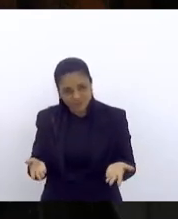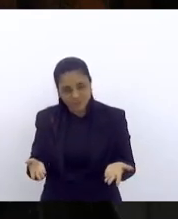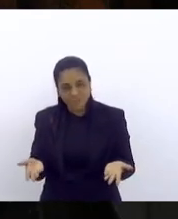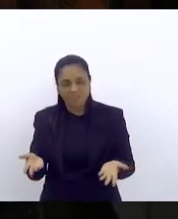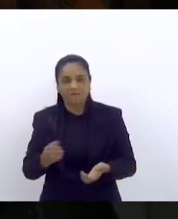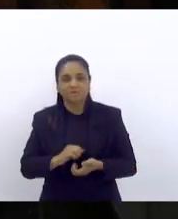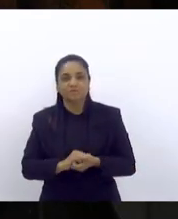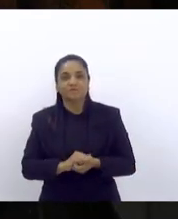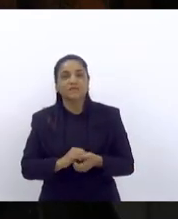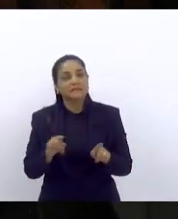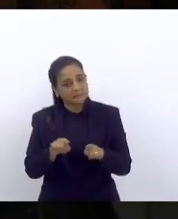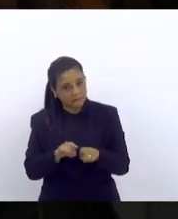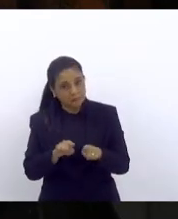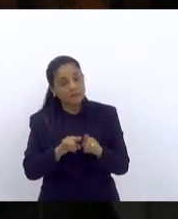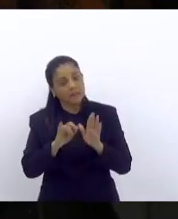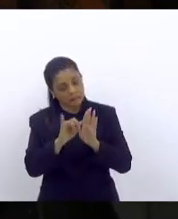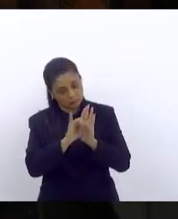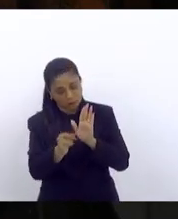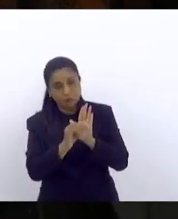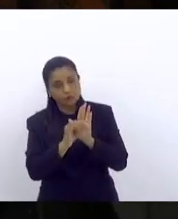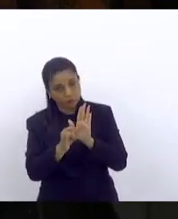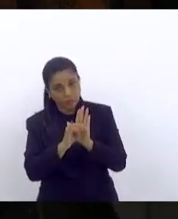que tem que estar no edital